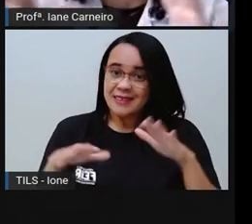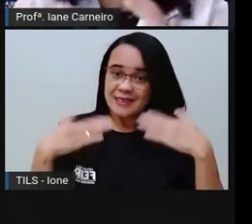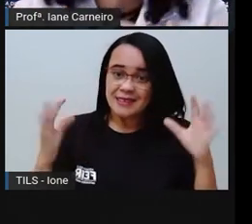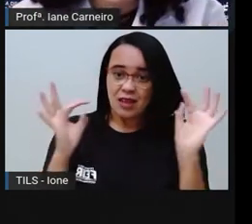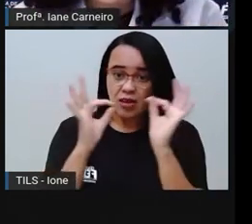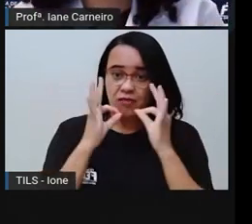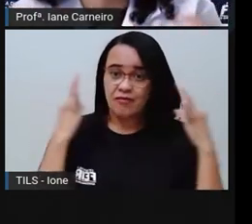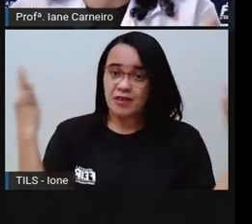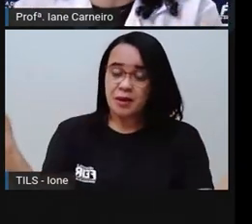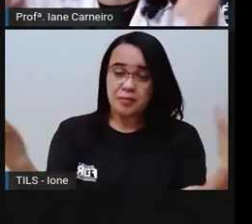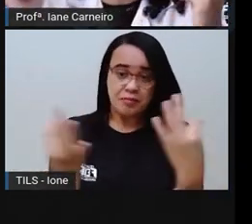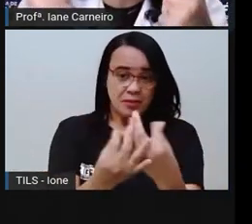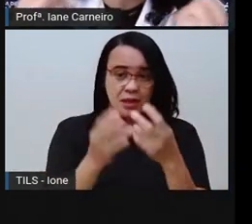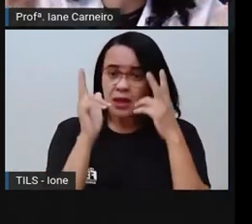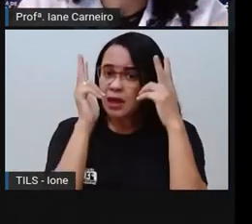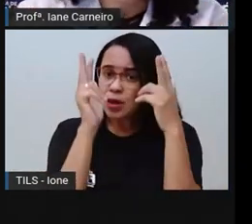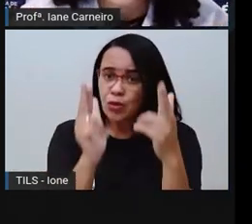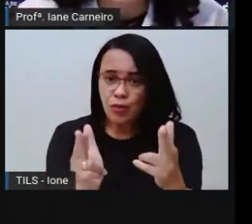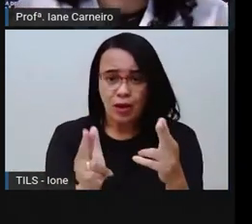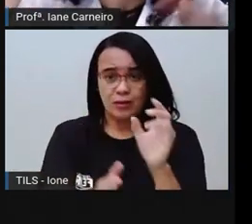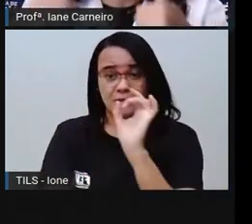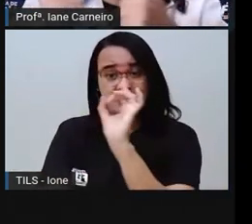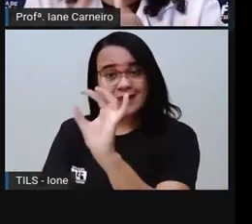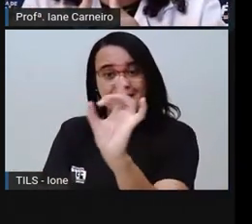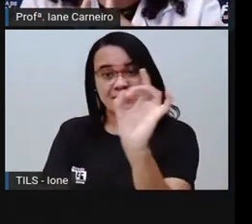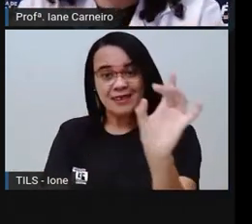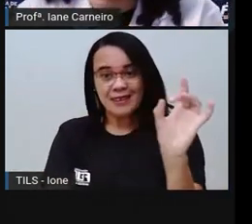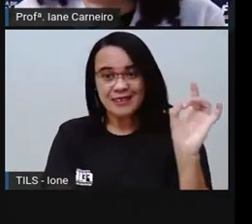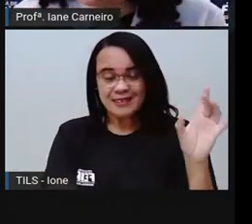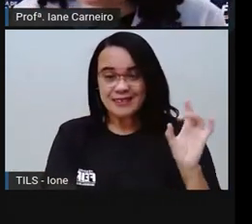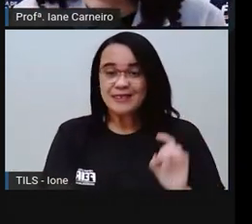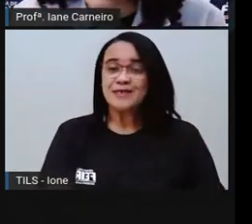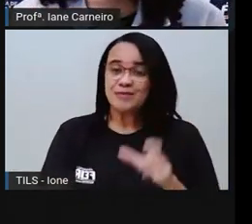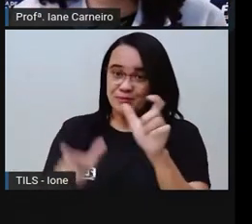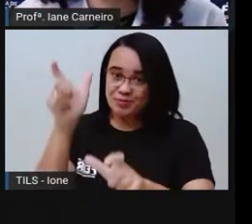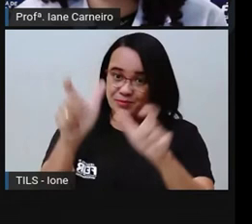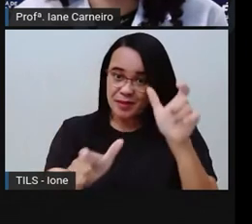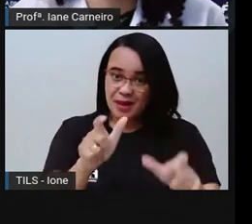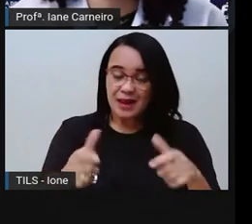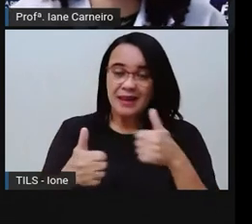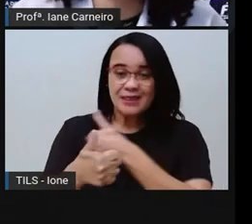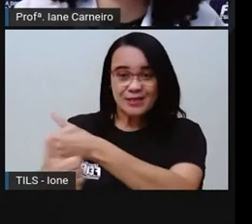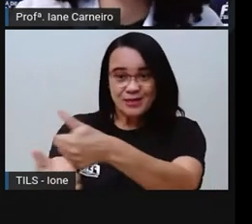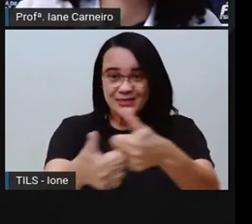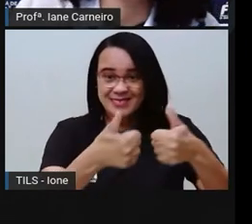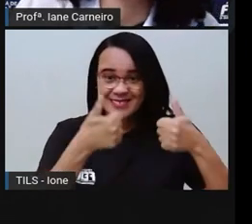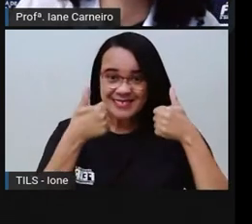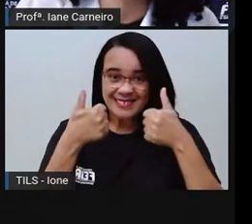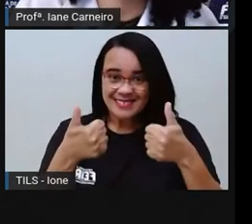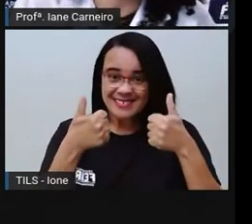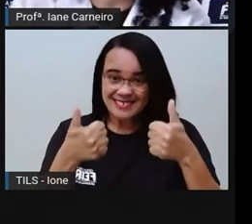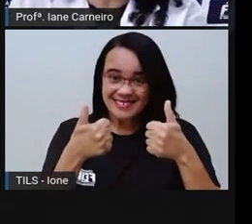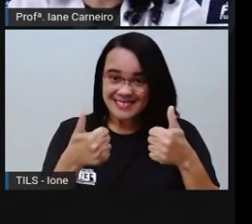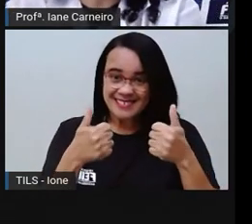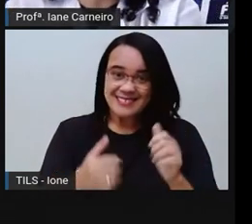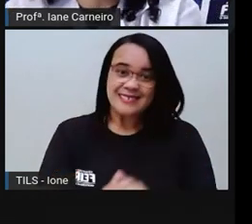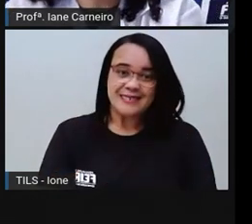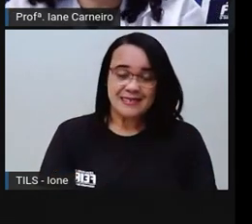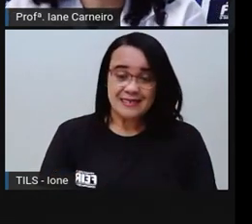um faça a sua função, né? Cumpra o seu papel, pra que tudo descer. Jóia? Então, as crianças precisam ter